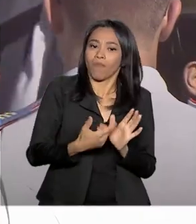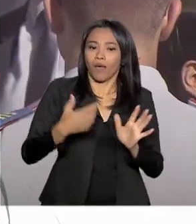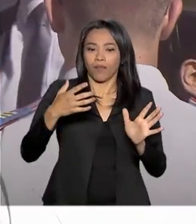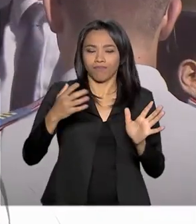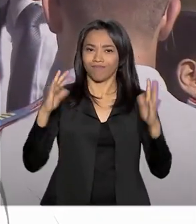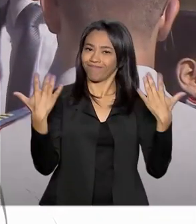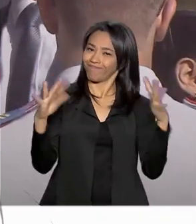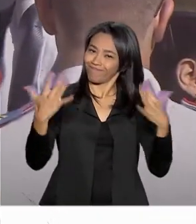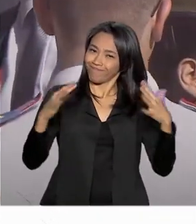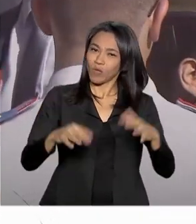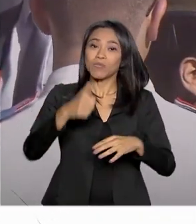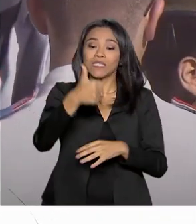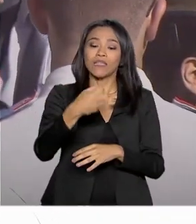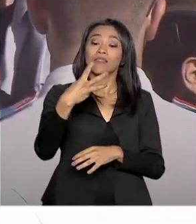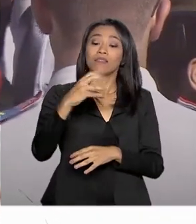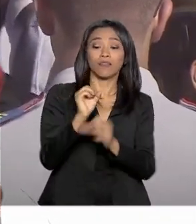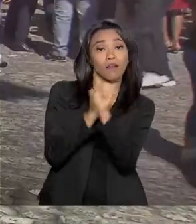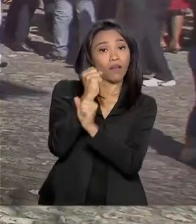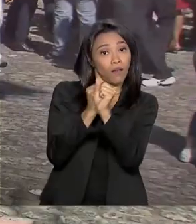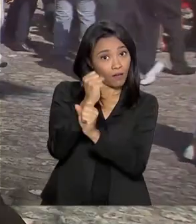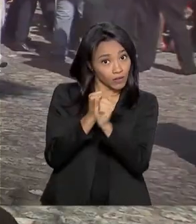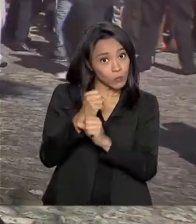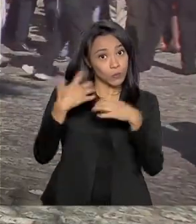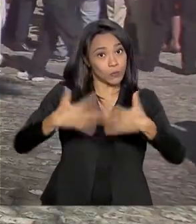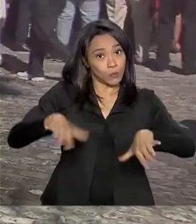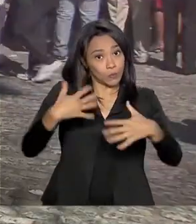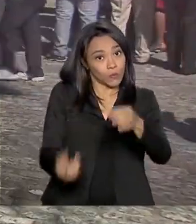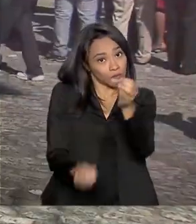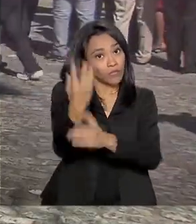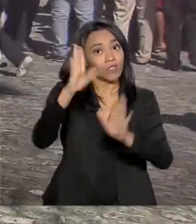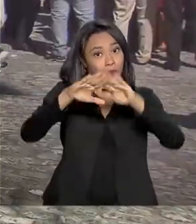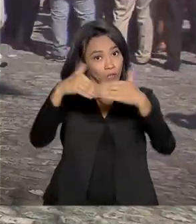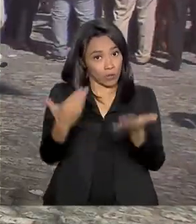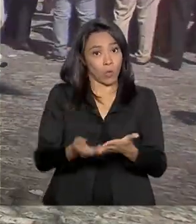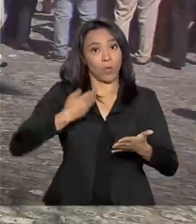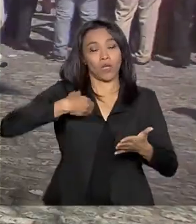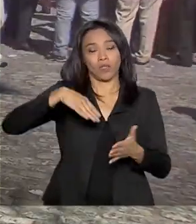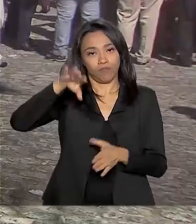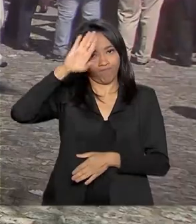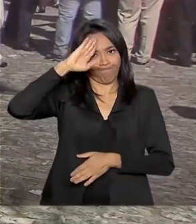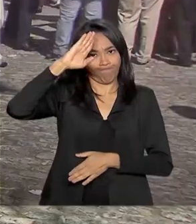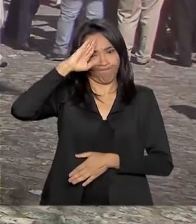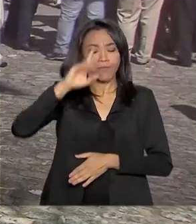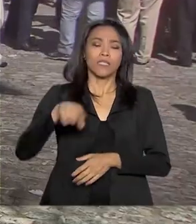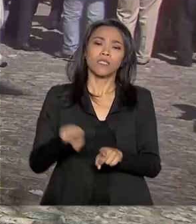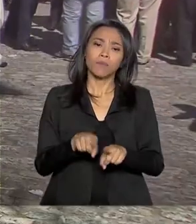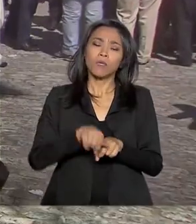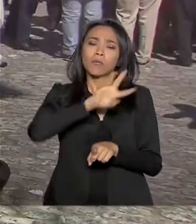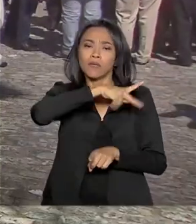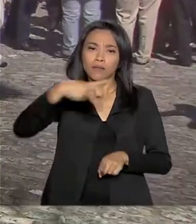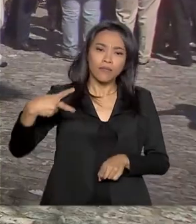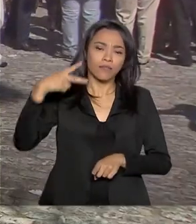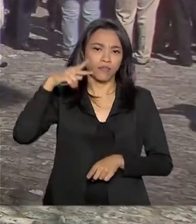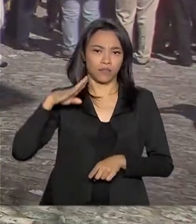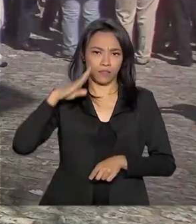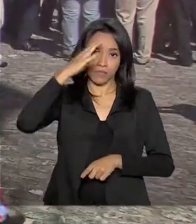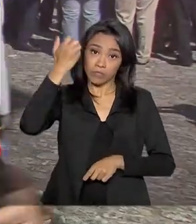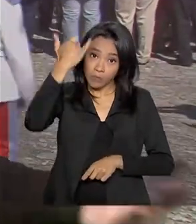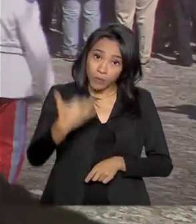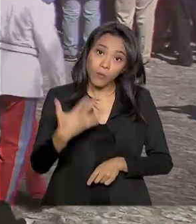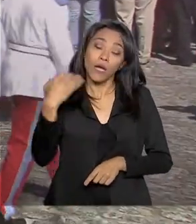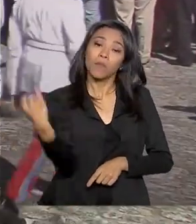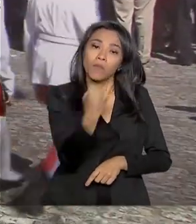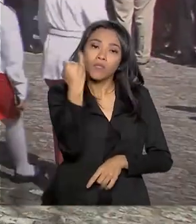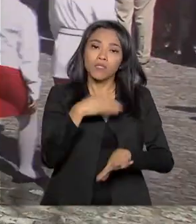fundação do Colégio Militar do Rio de Janeiro. Durante o discurso, Jair Bolsonaro ressaltou a importância da formação militar